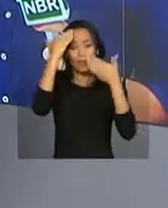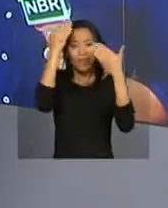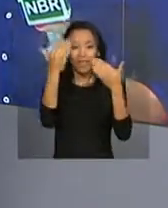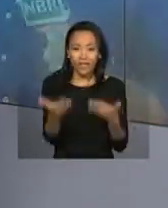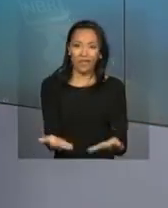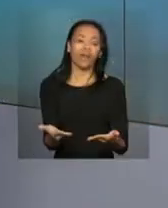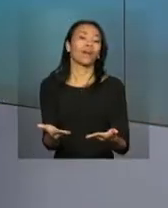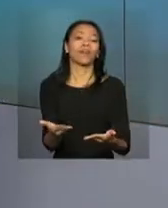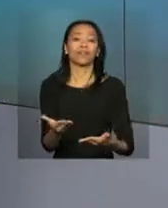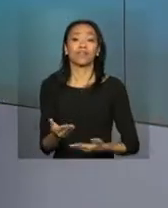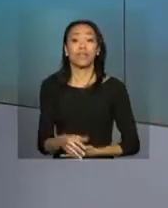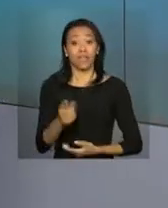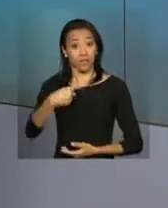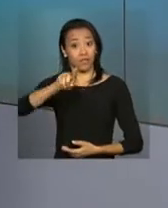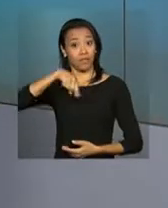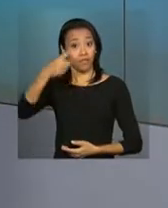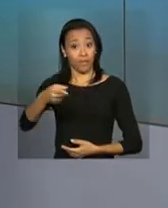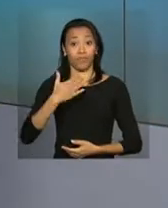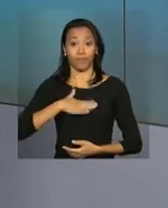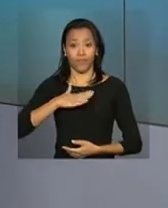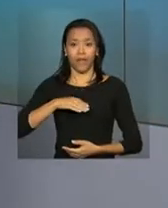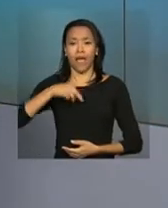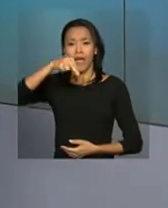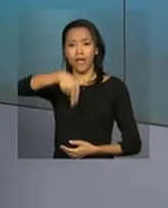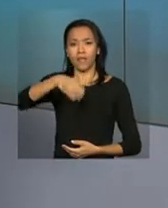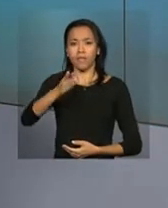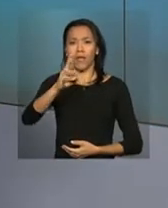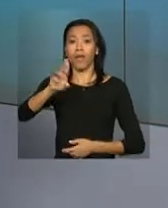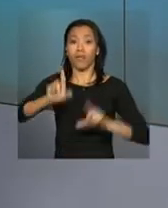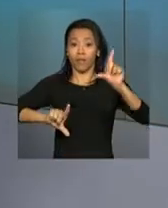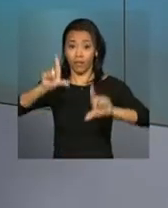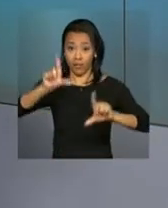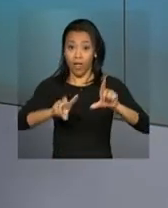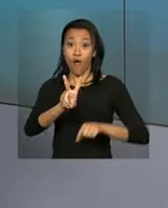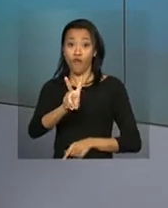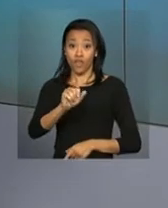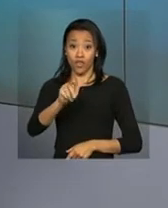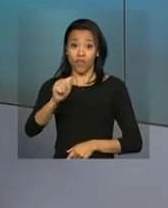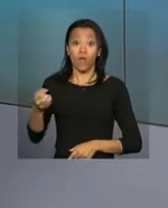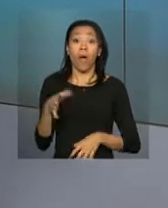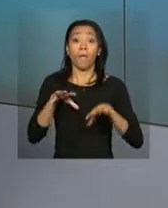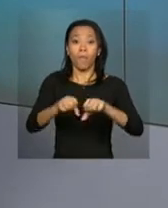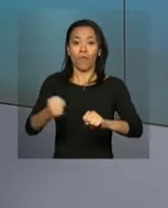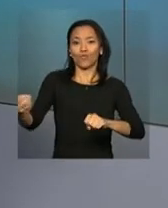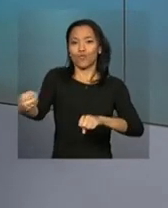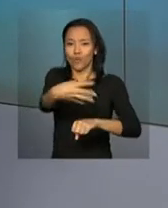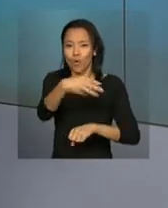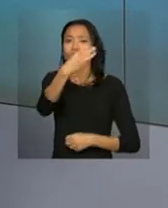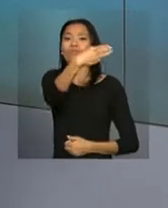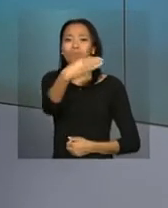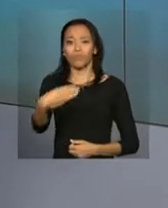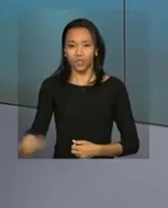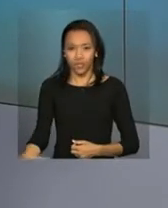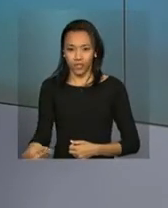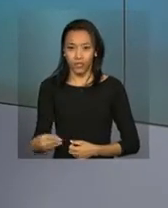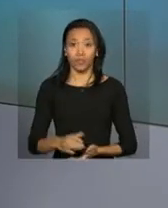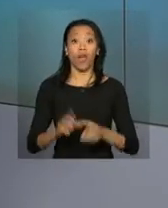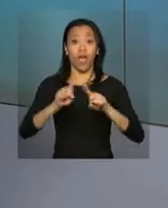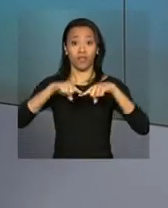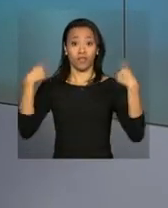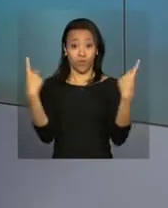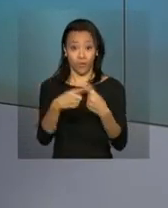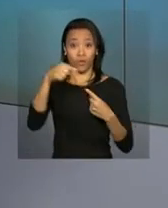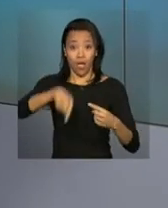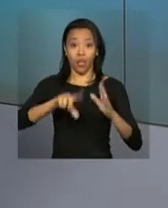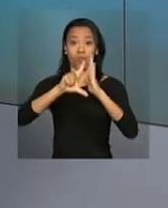Obrigada, Daniela. E logo mais, a NBR vai transmitir ao vivo a posse do novo ministro das Relações Exteriores. A cerimônia no